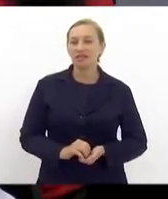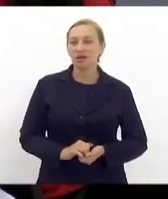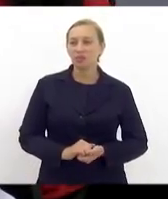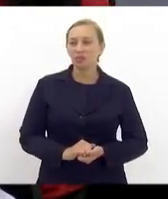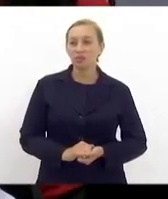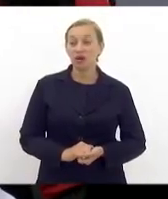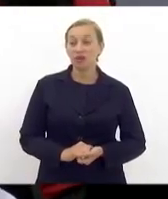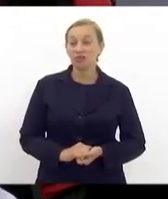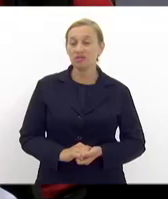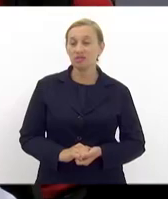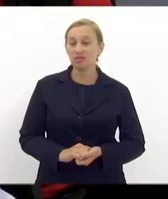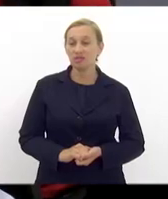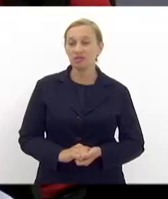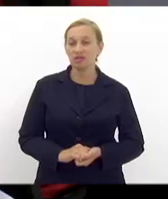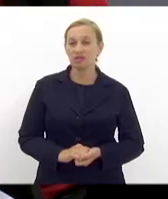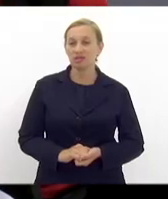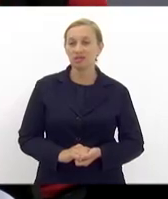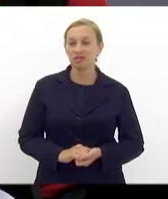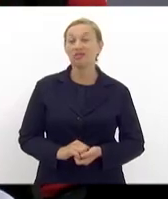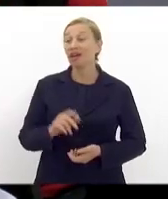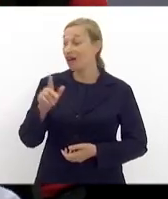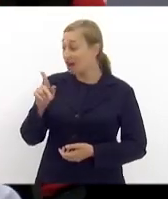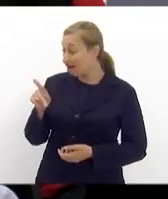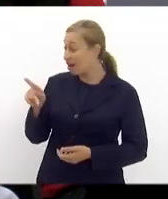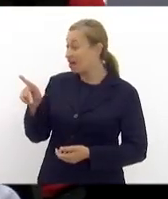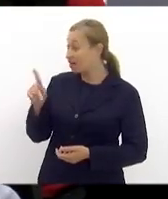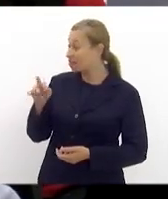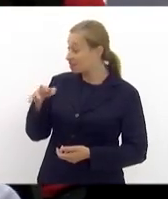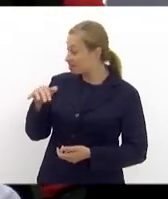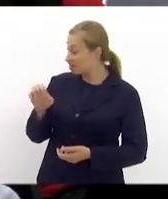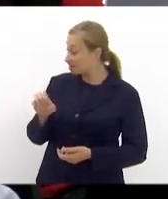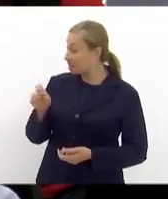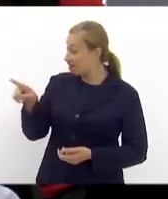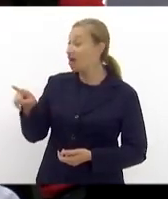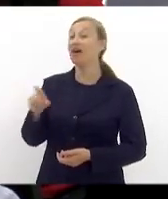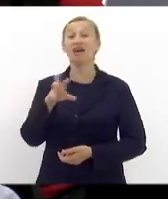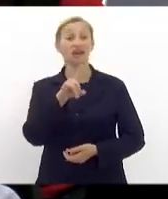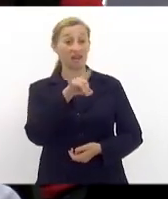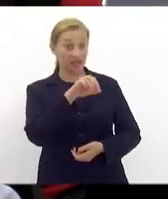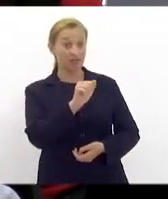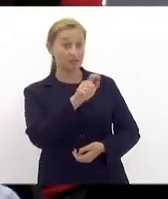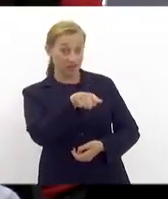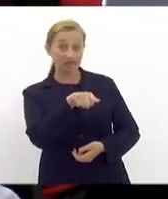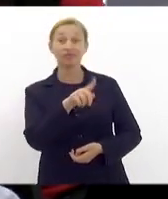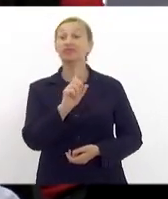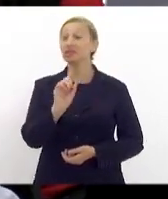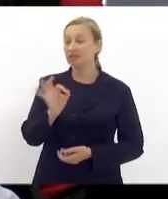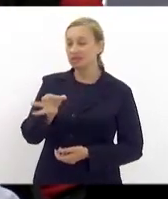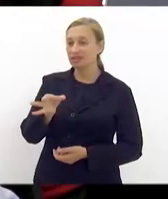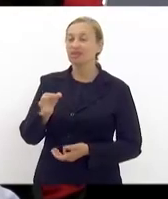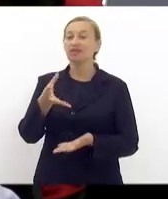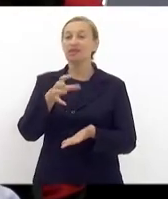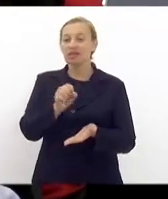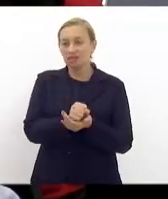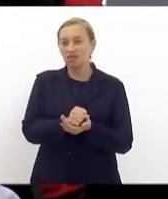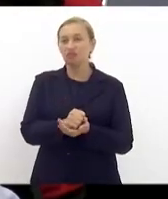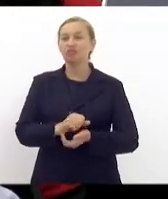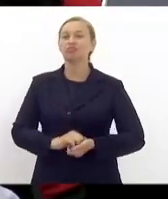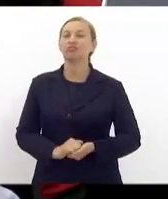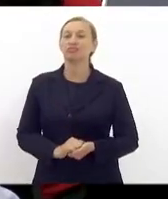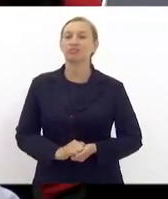Ah, ela ali. Ela é o Cristiane, né? Ela é Camila. Mas, deixa eu fazer esse registro.